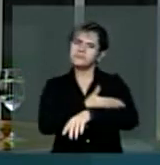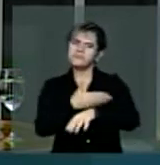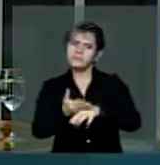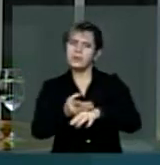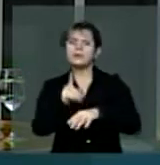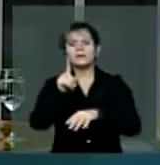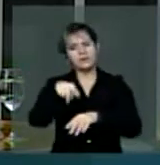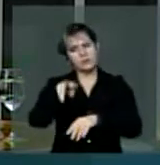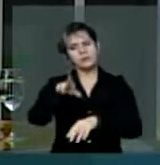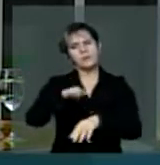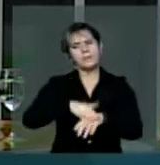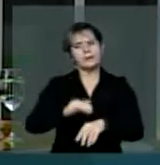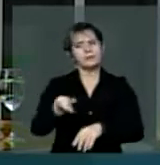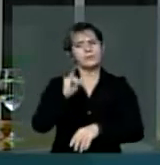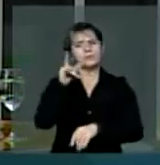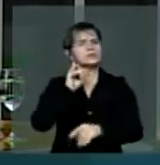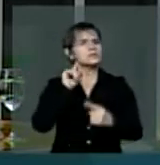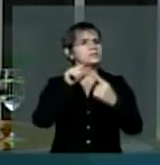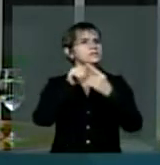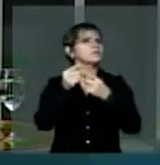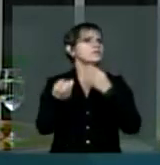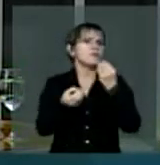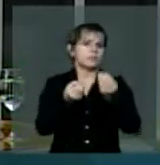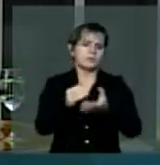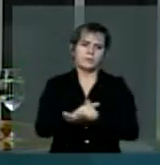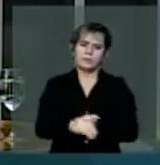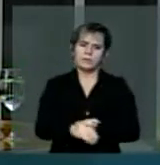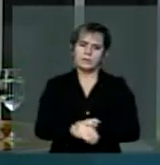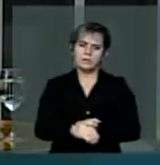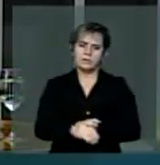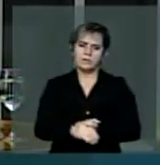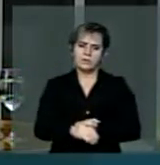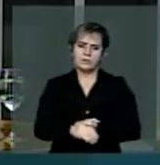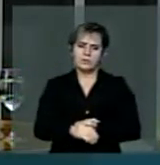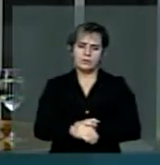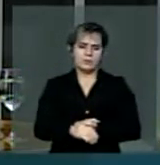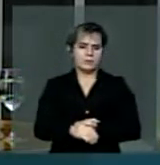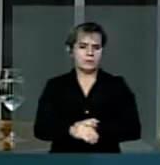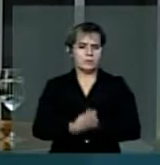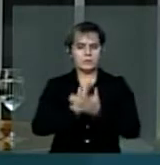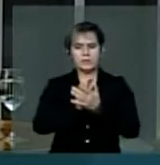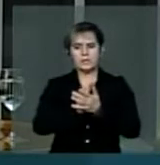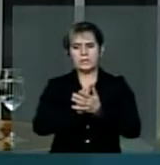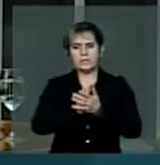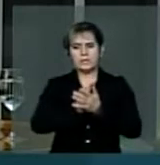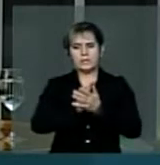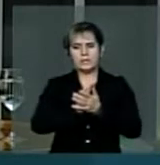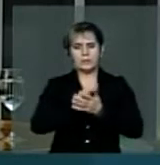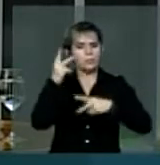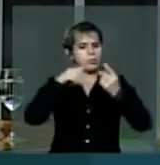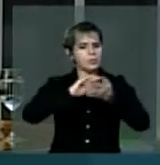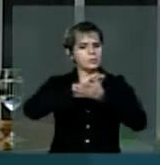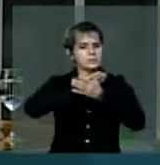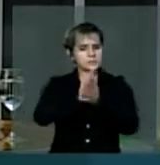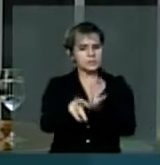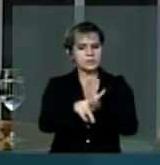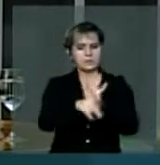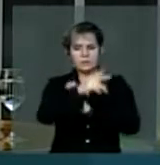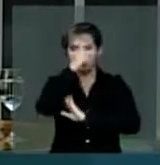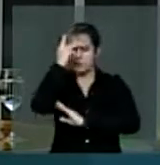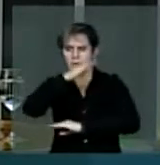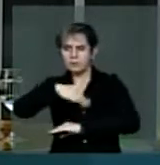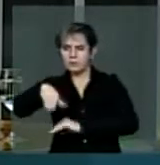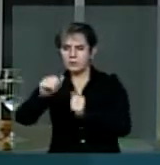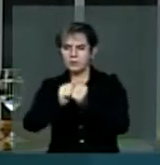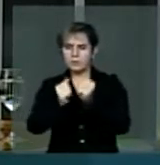é isso que vale como referência. A queimação e a destruição política e moral dos companheiros e das